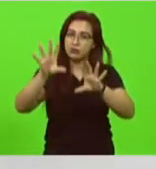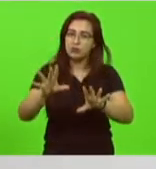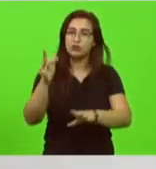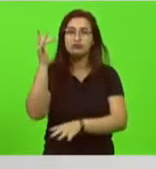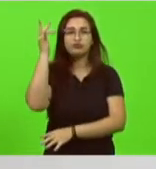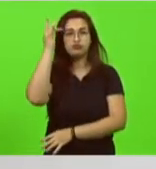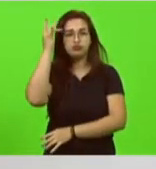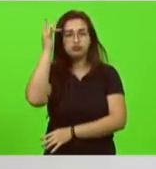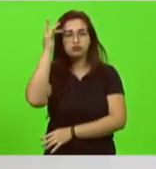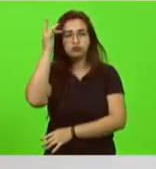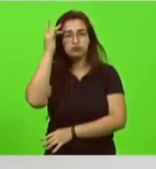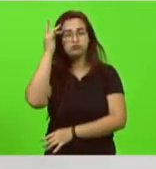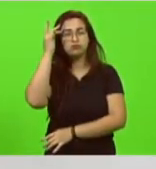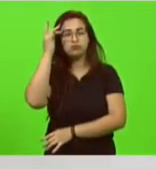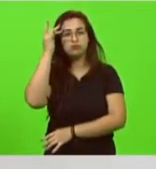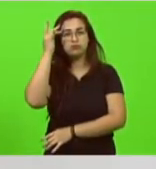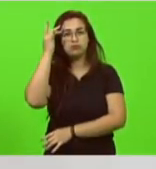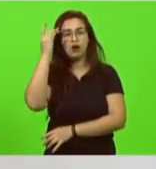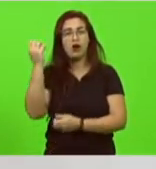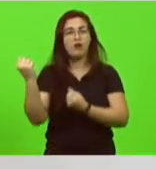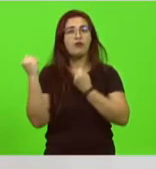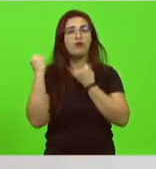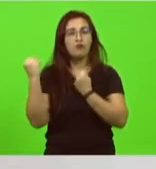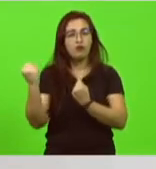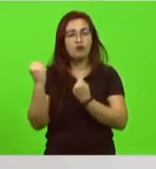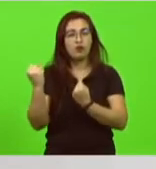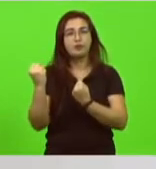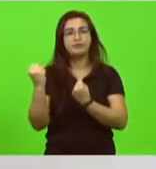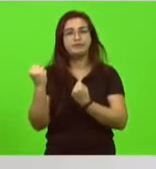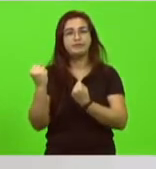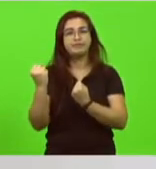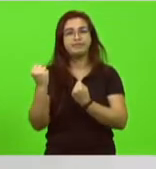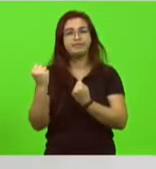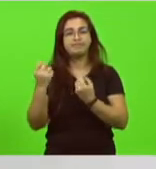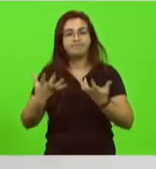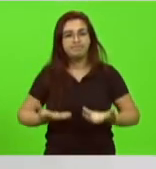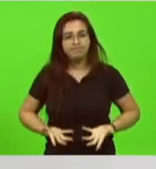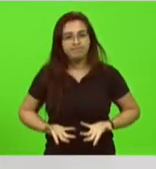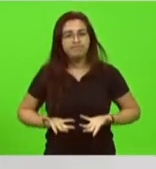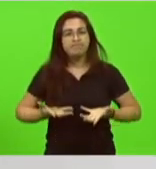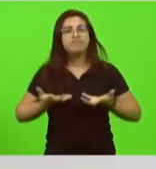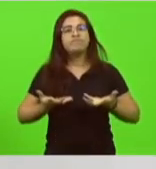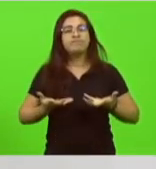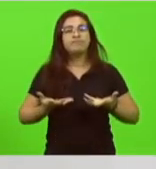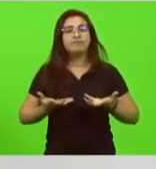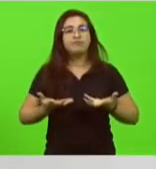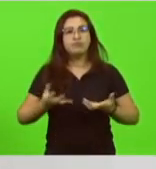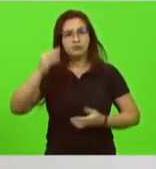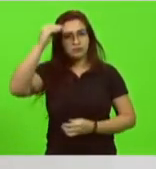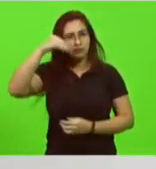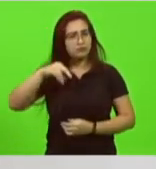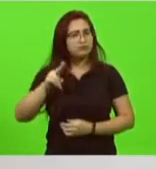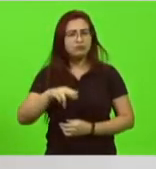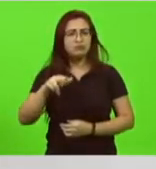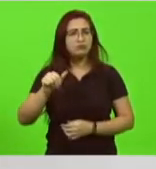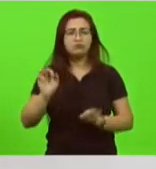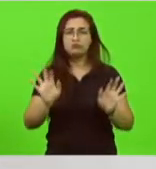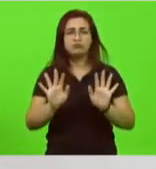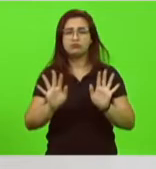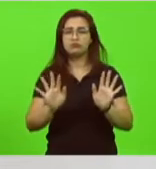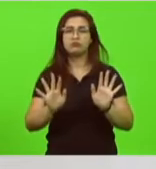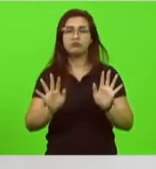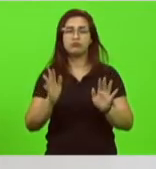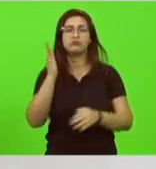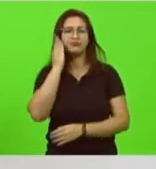com bastante força com vigor para não desistirem sei que muitas vezes